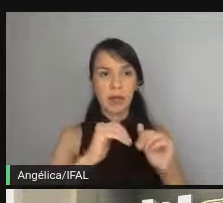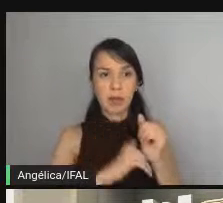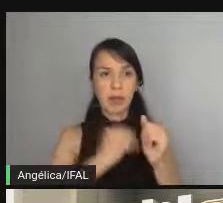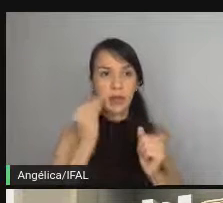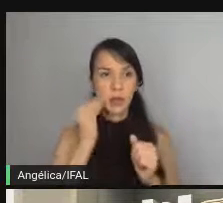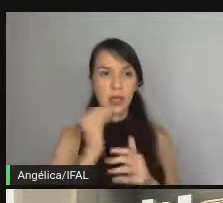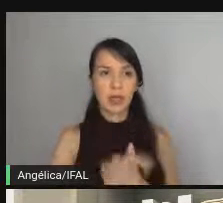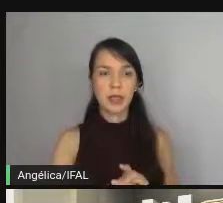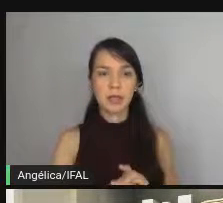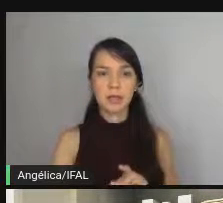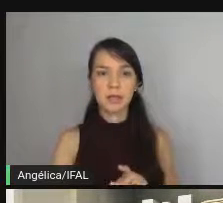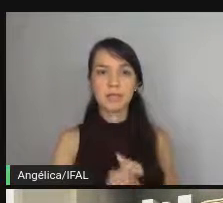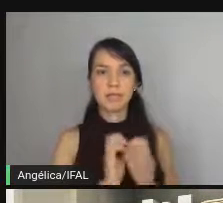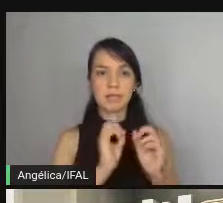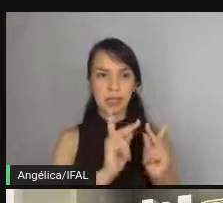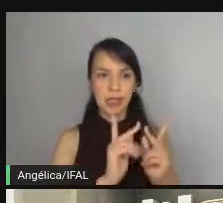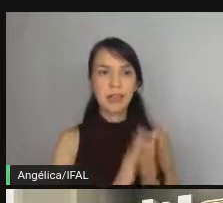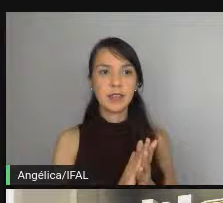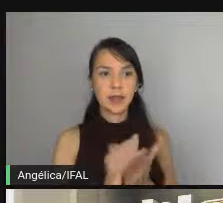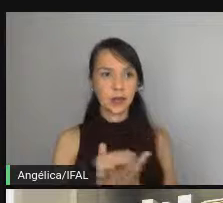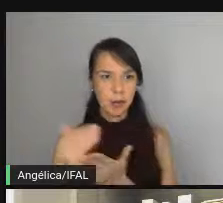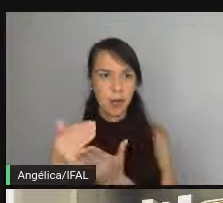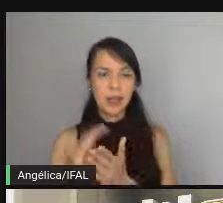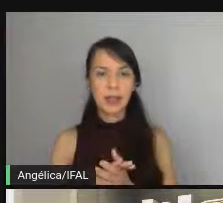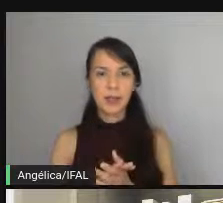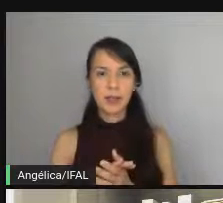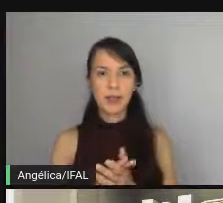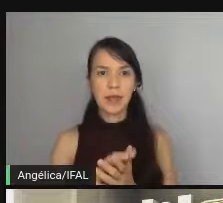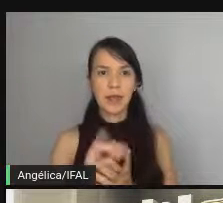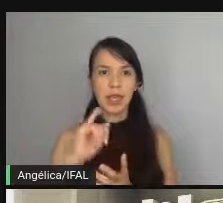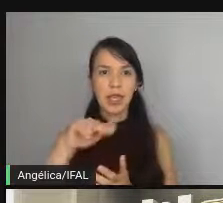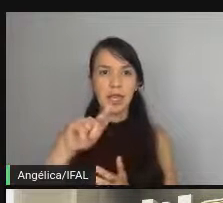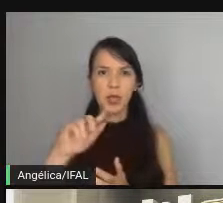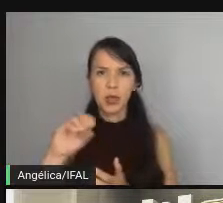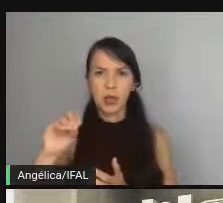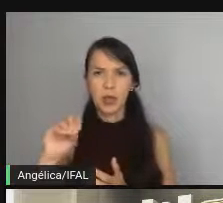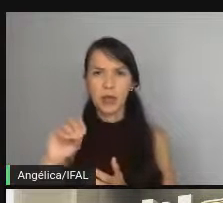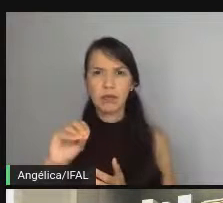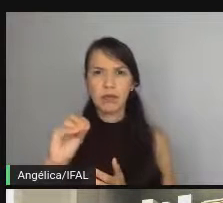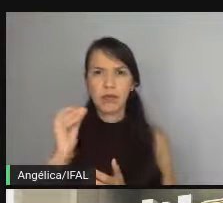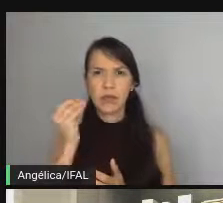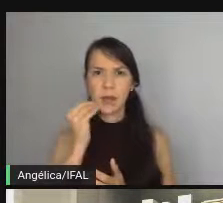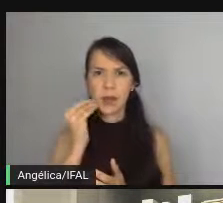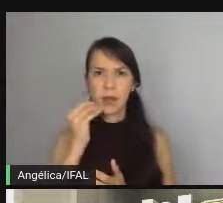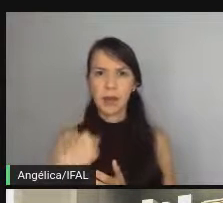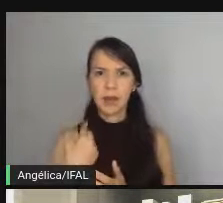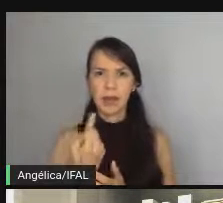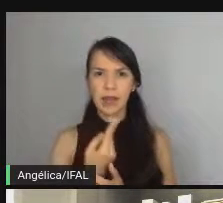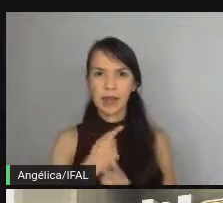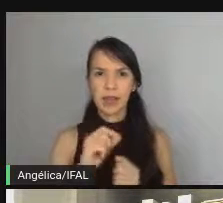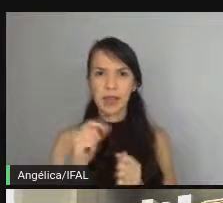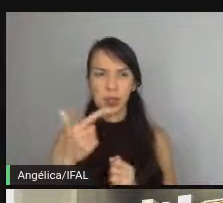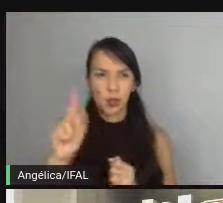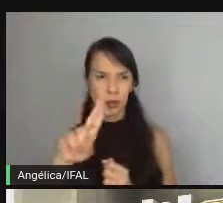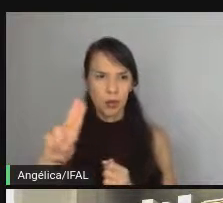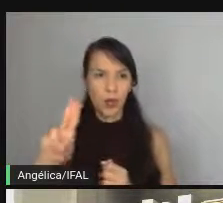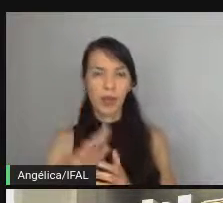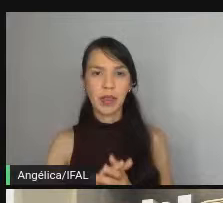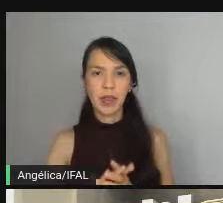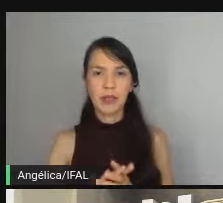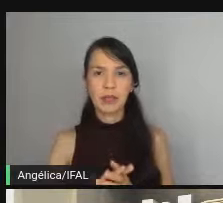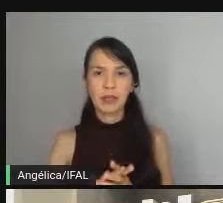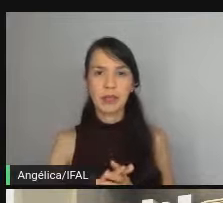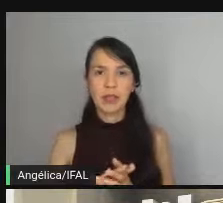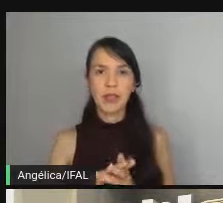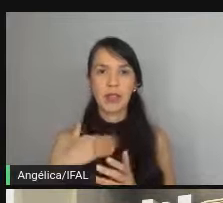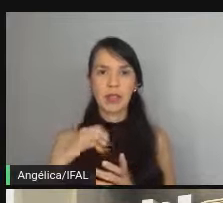beleza então vamos começar e aí em Go permite a gente um outro nome né que a gente chamar de